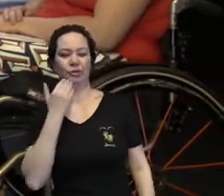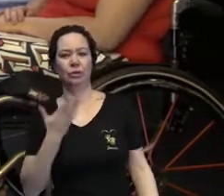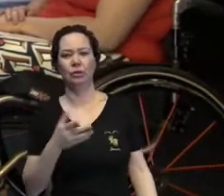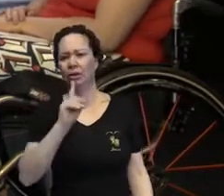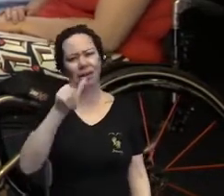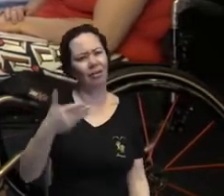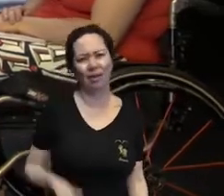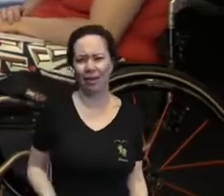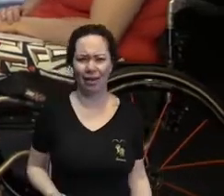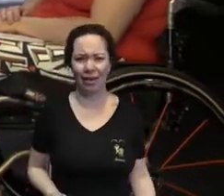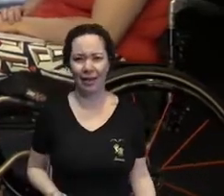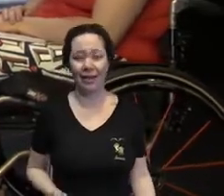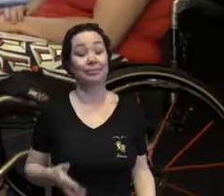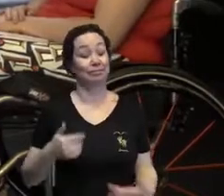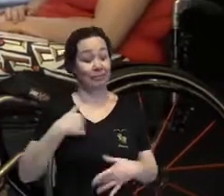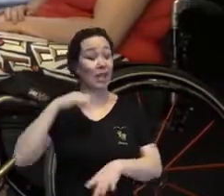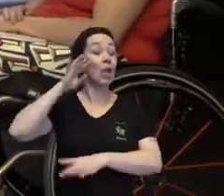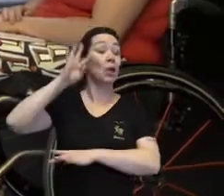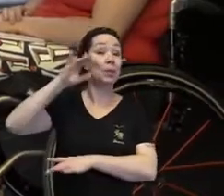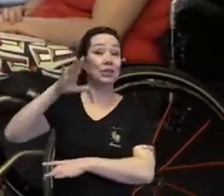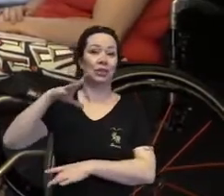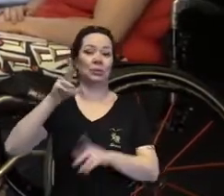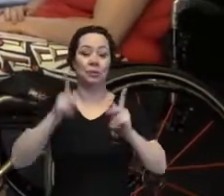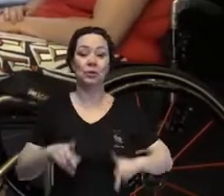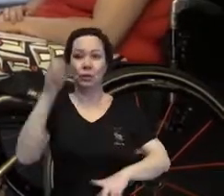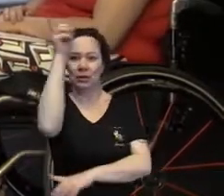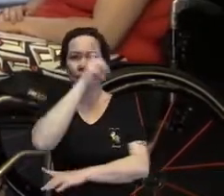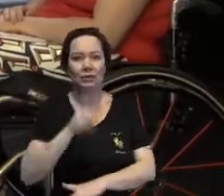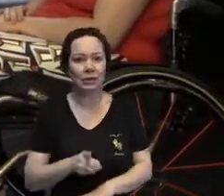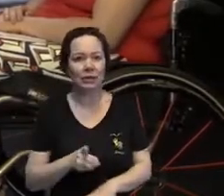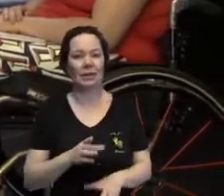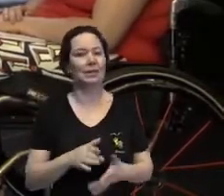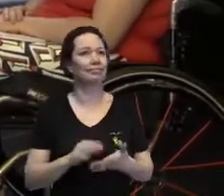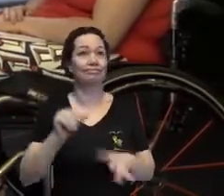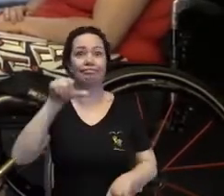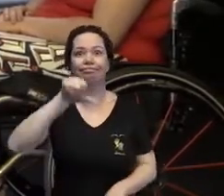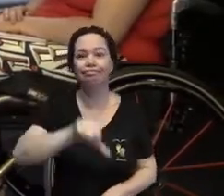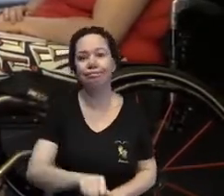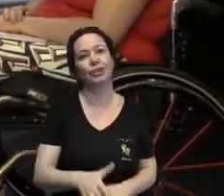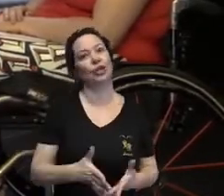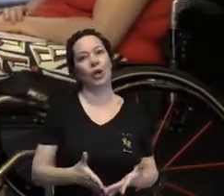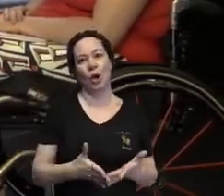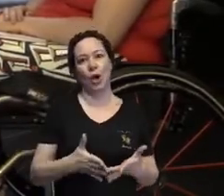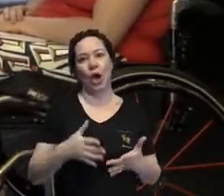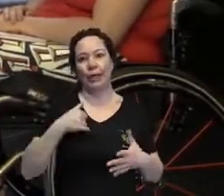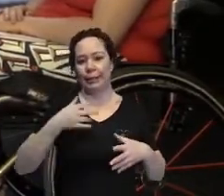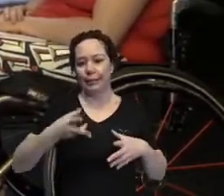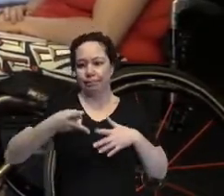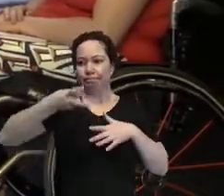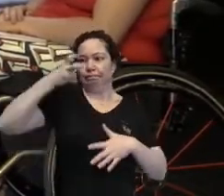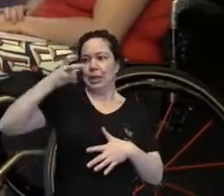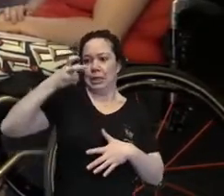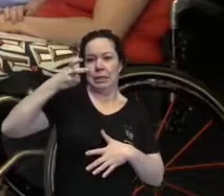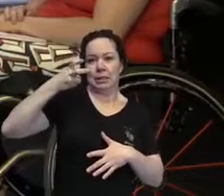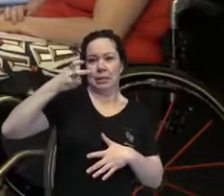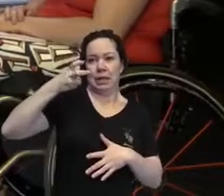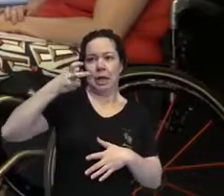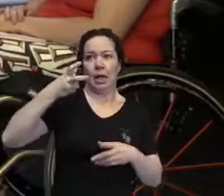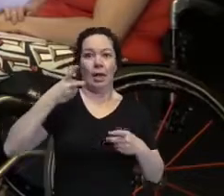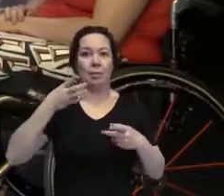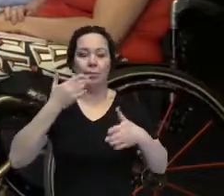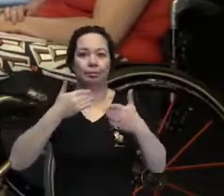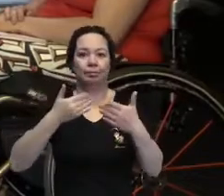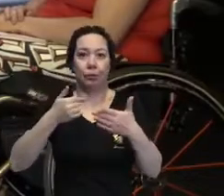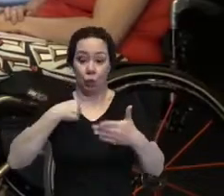sentem isso ainda de forma muito mais forte do que eu, Por tudo que existe, todas